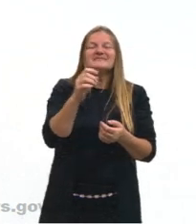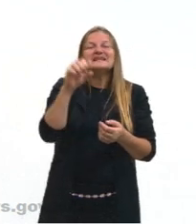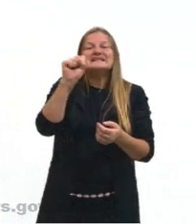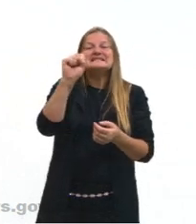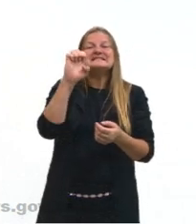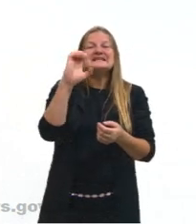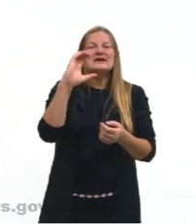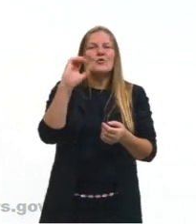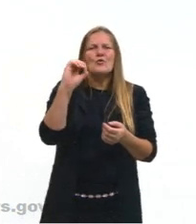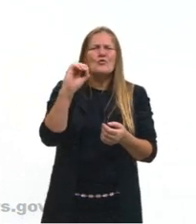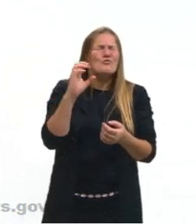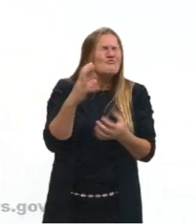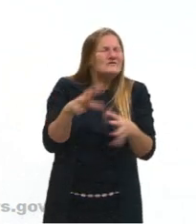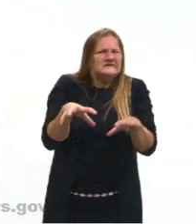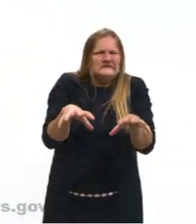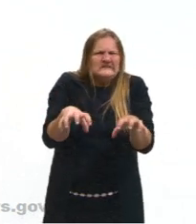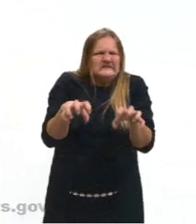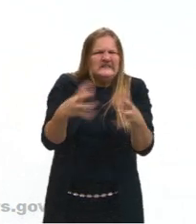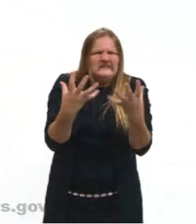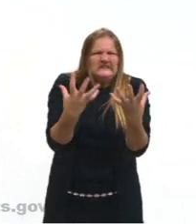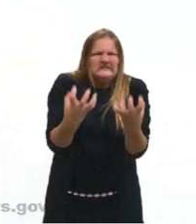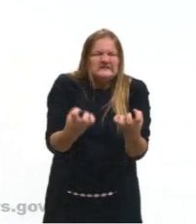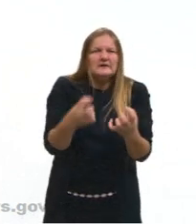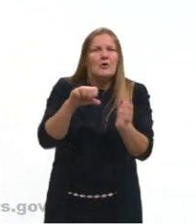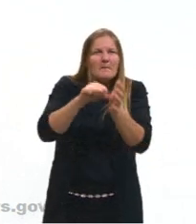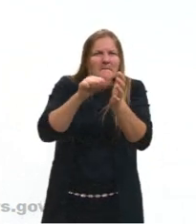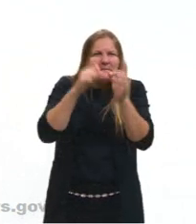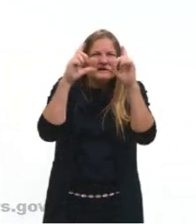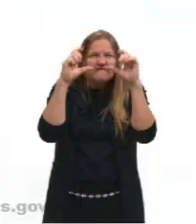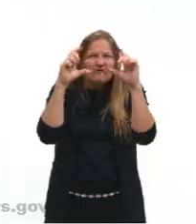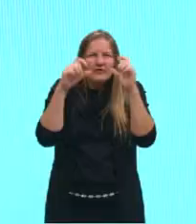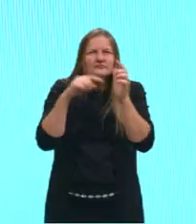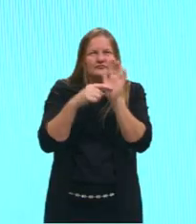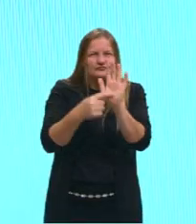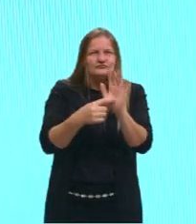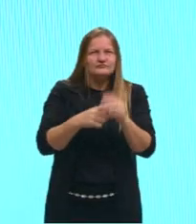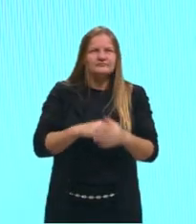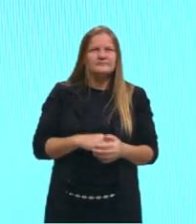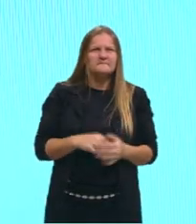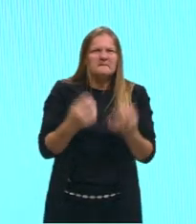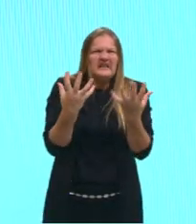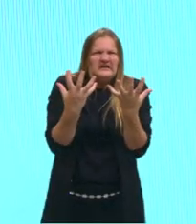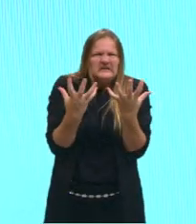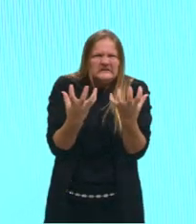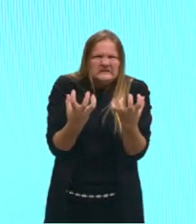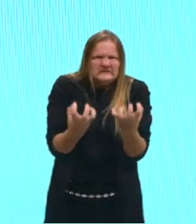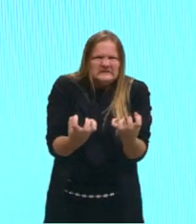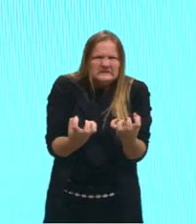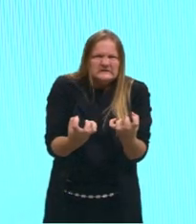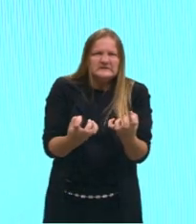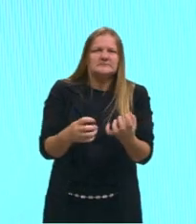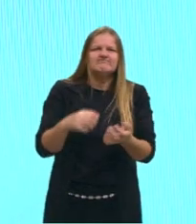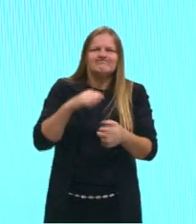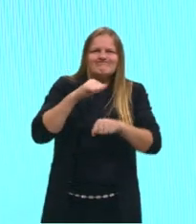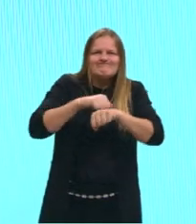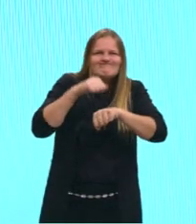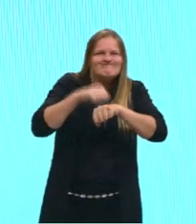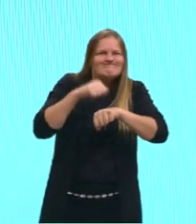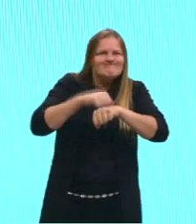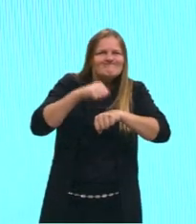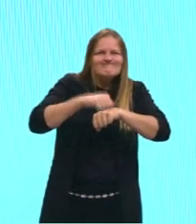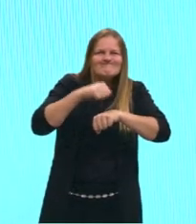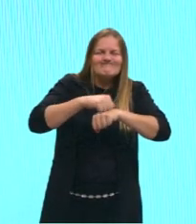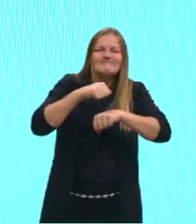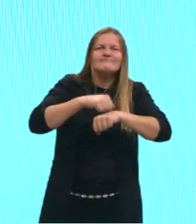decompondo aquela rocha. Olha a primeira imagem aqui que a gente vai ter, né? Vai mostrar exatamente isso para vocês. Olha que interessante, né?